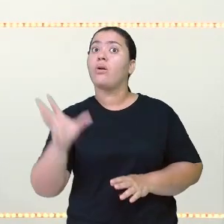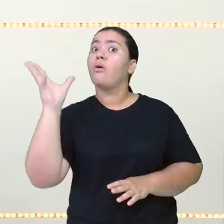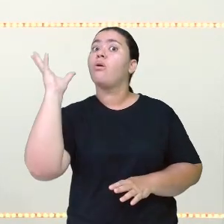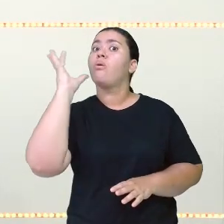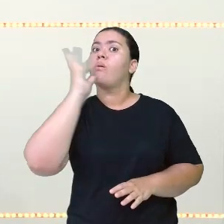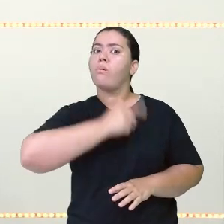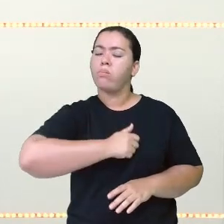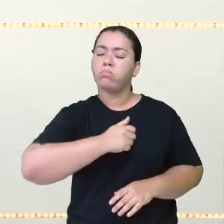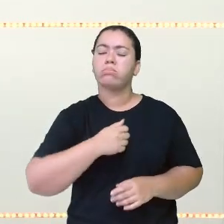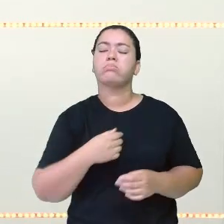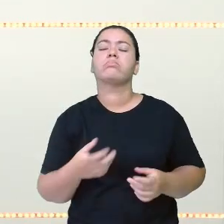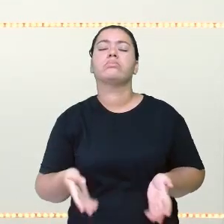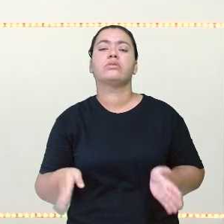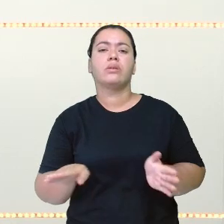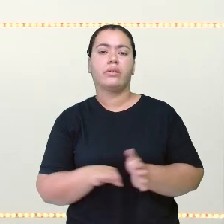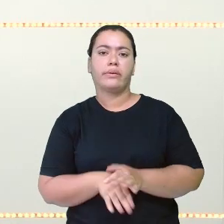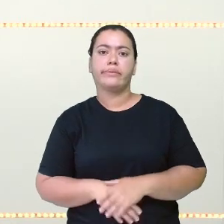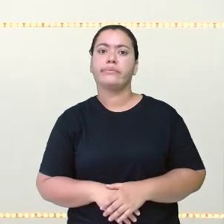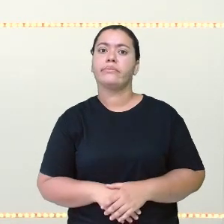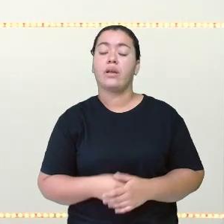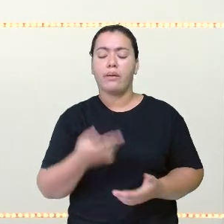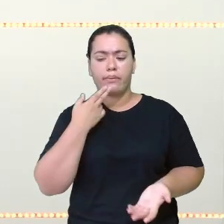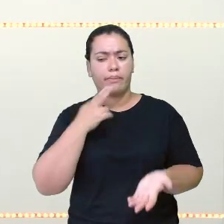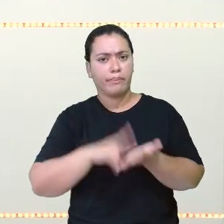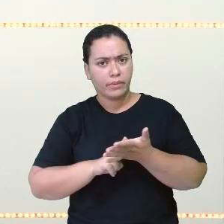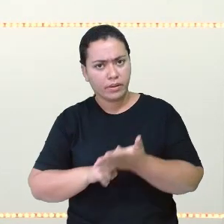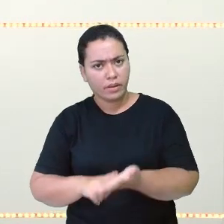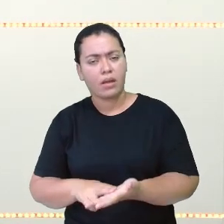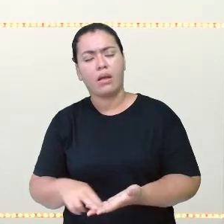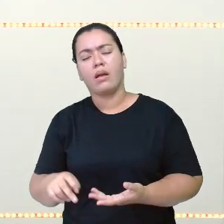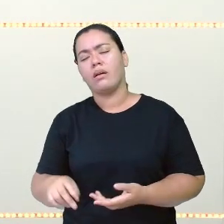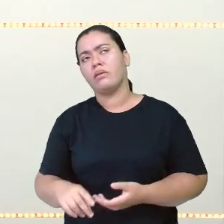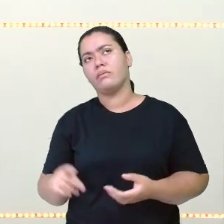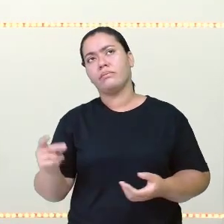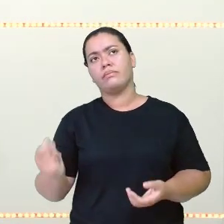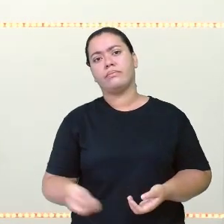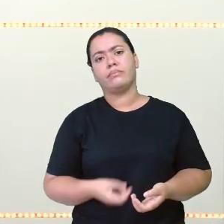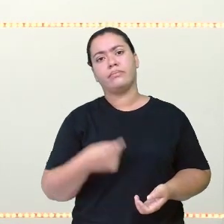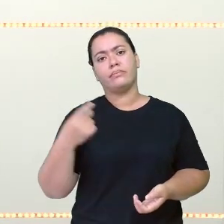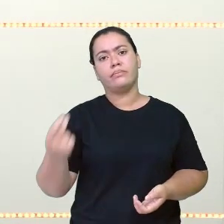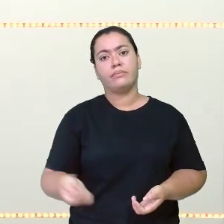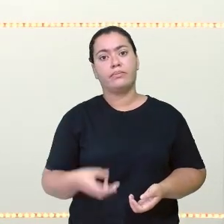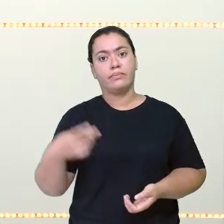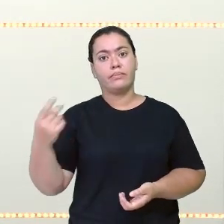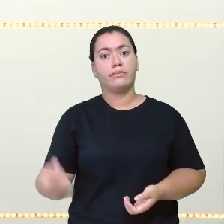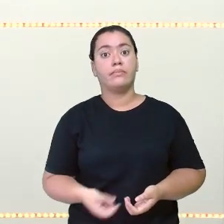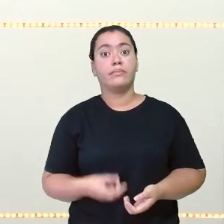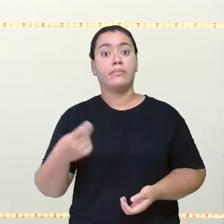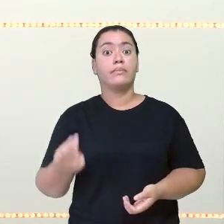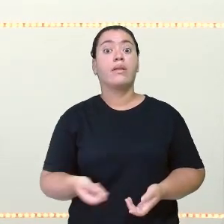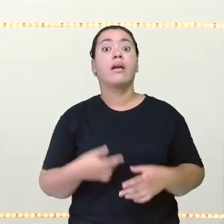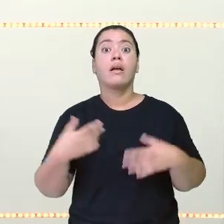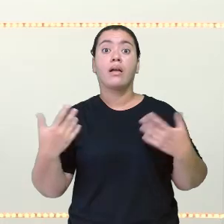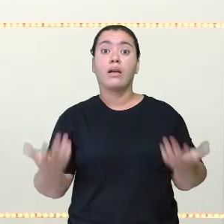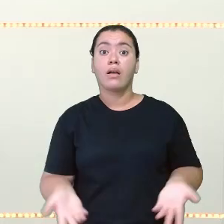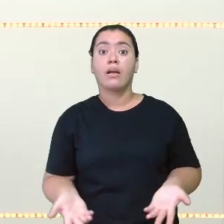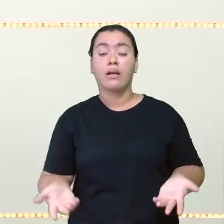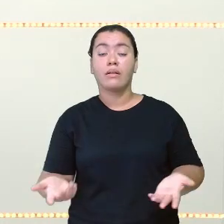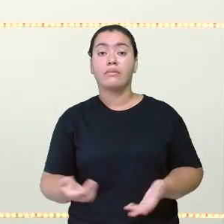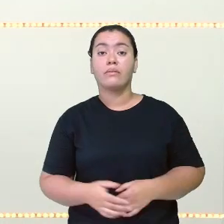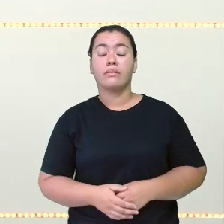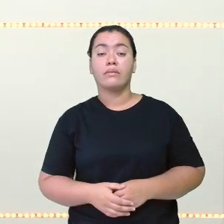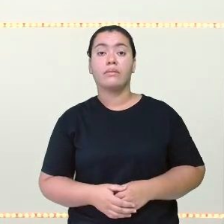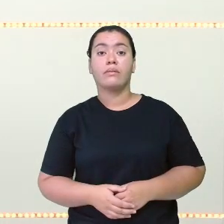muito para chegar. Você mandava uma carta, você mandava aquela mensagem e quando